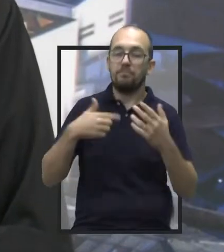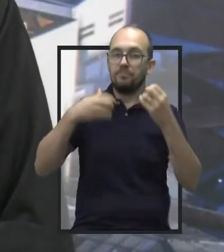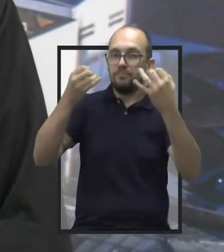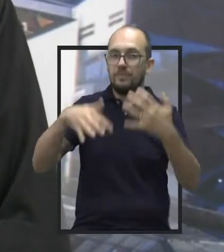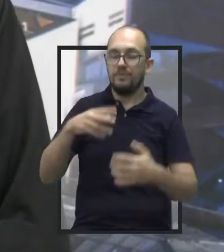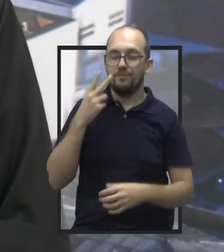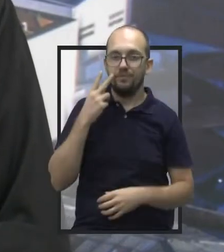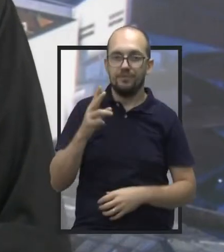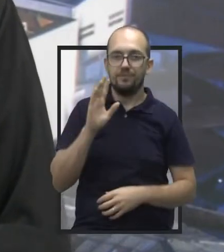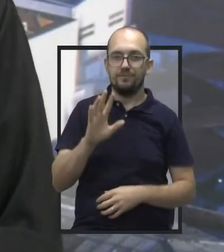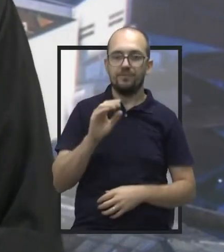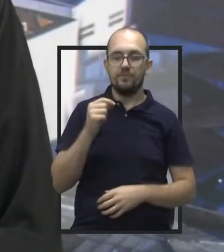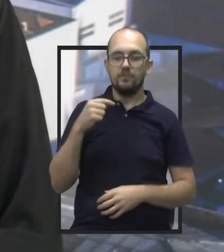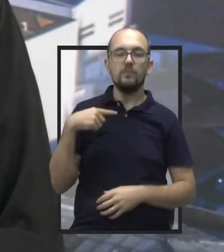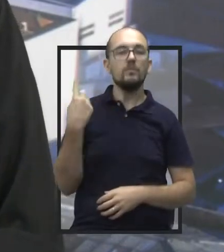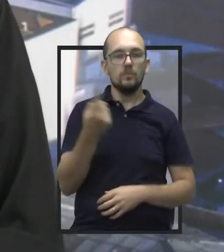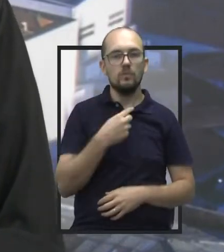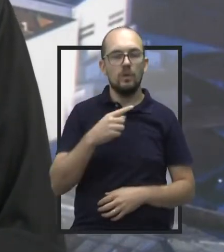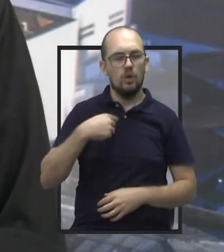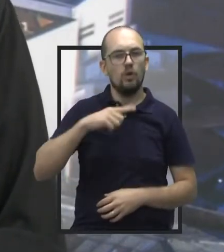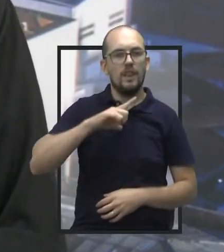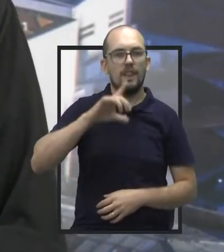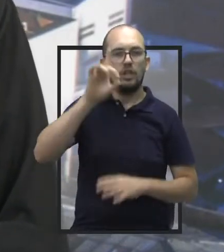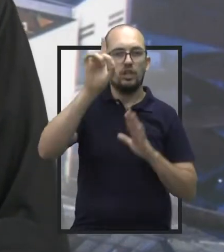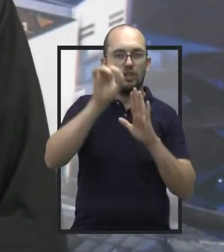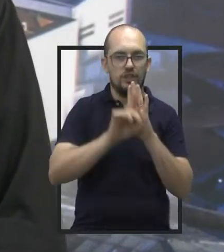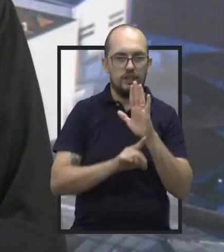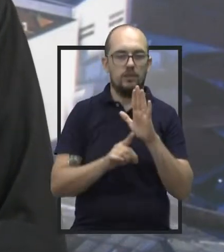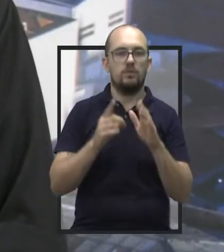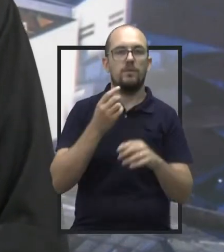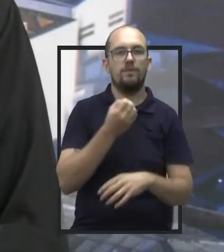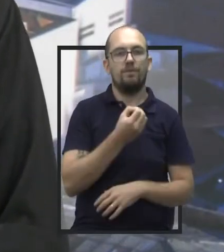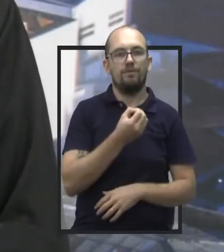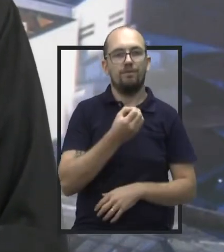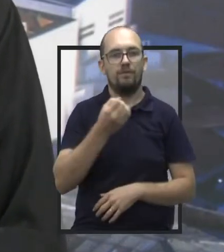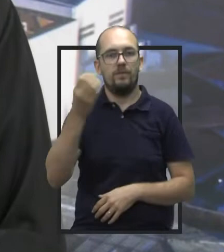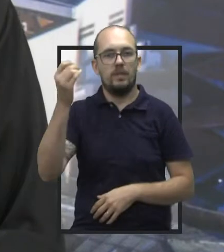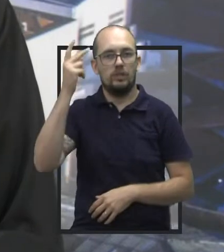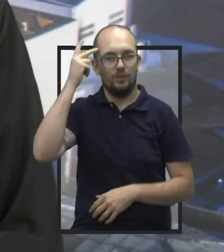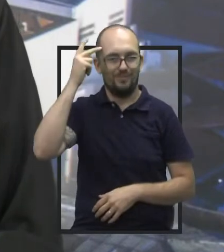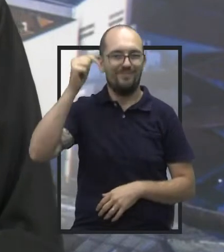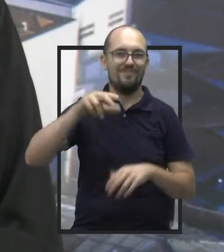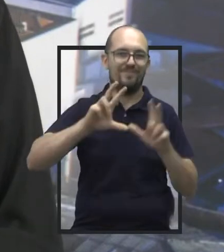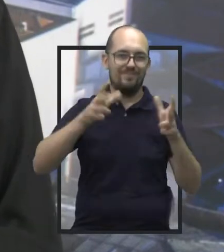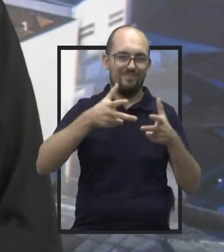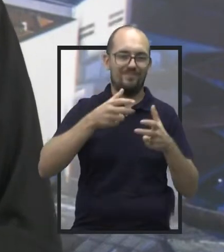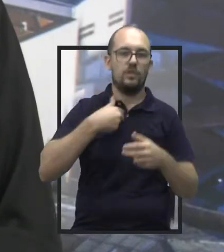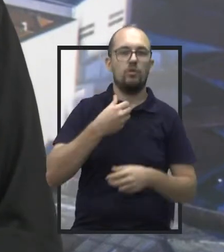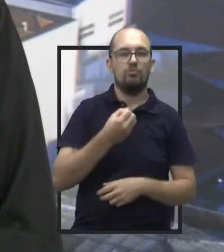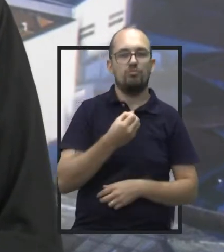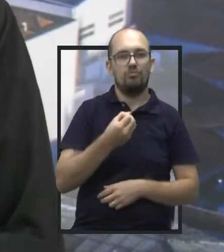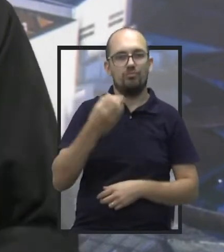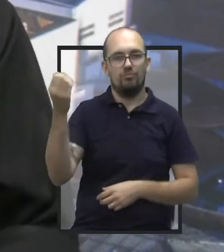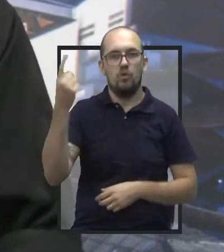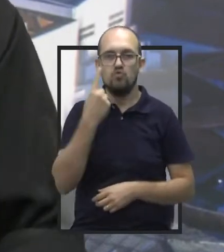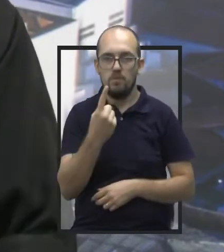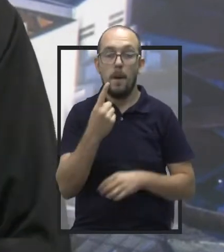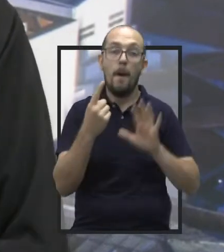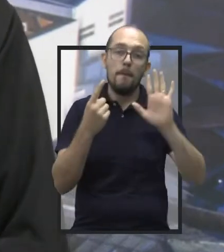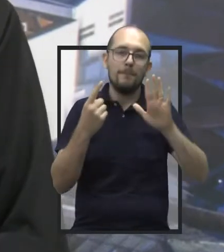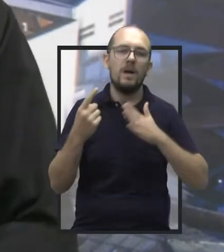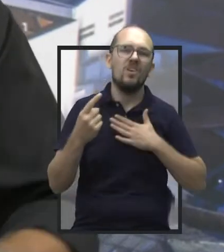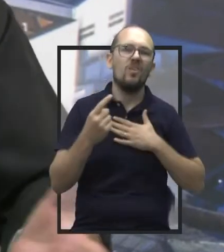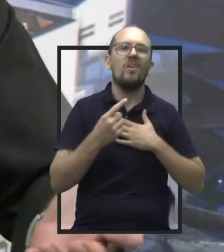para nós, eu tenho direito a uma viagem a São Paulo pela Câmara, mas vou também por conta própria duas, três vezes que eu tenho muitos